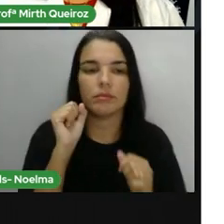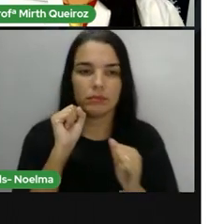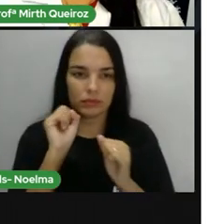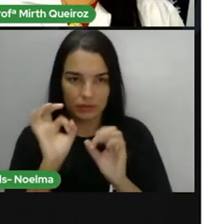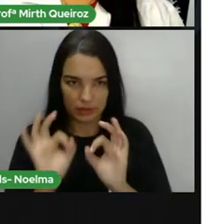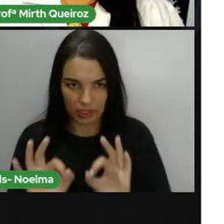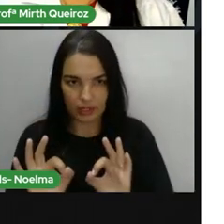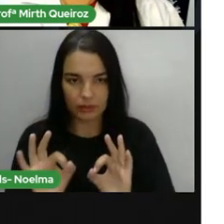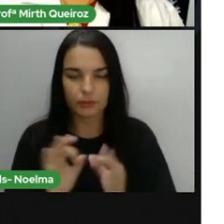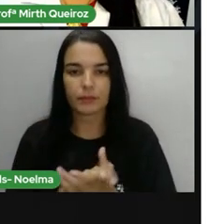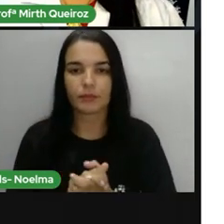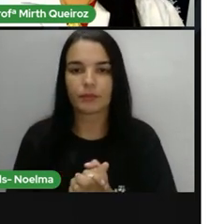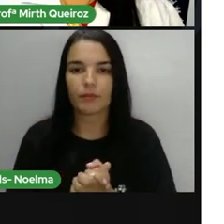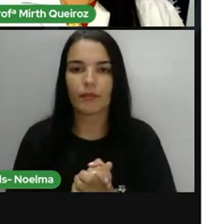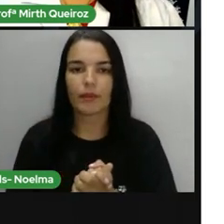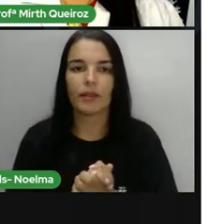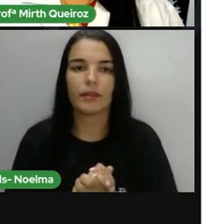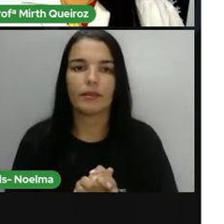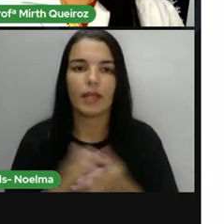menos.